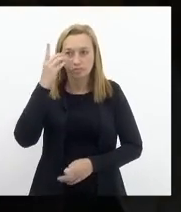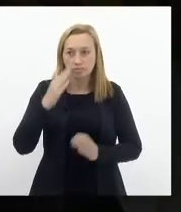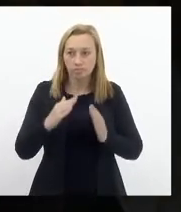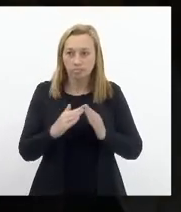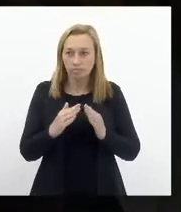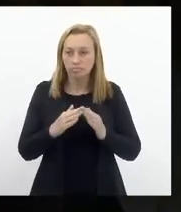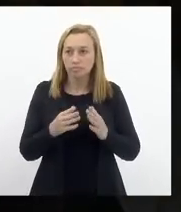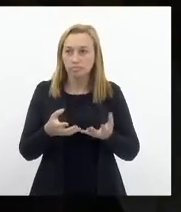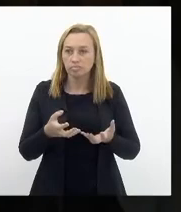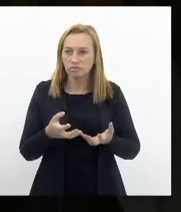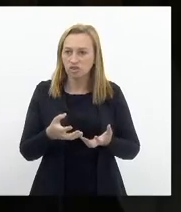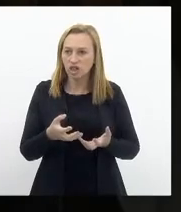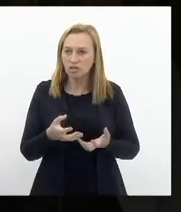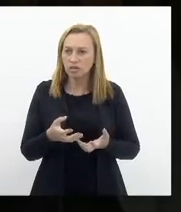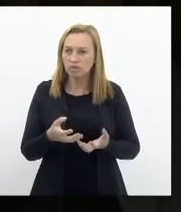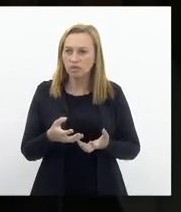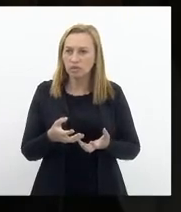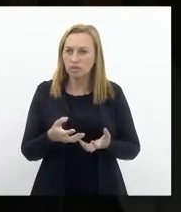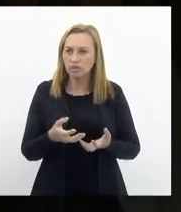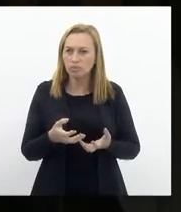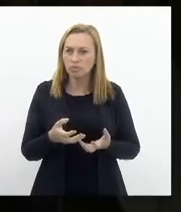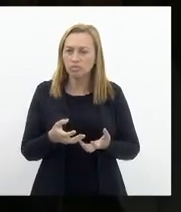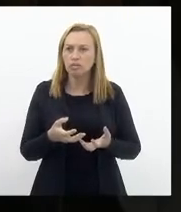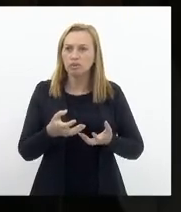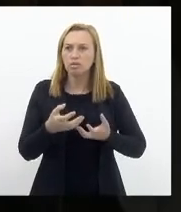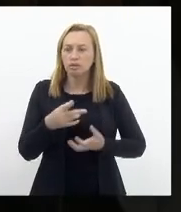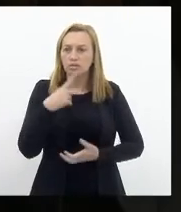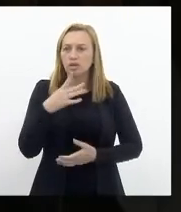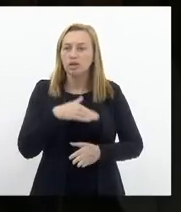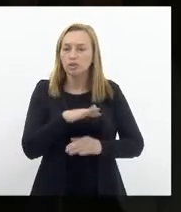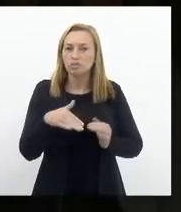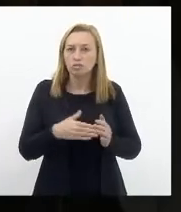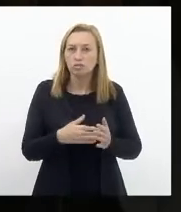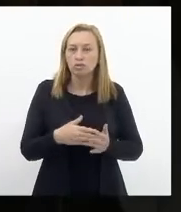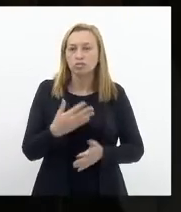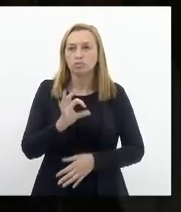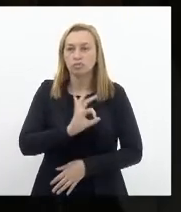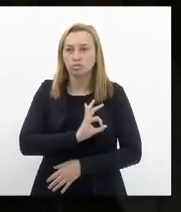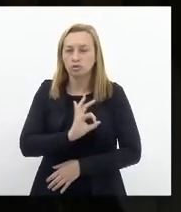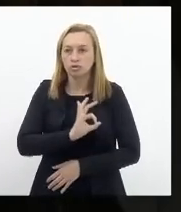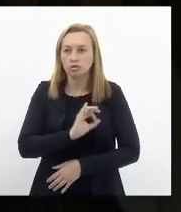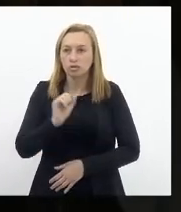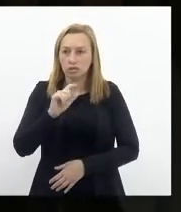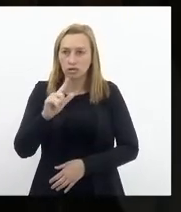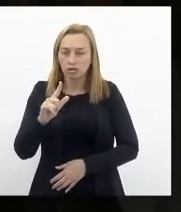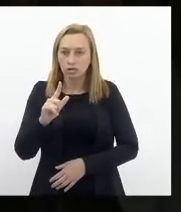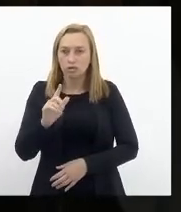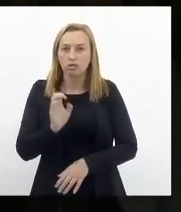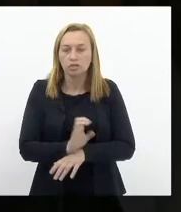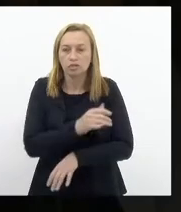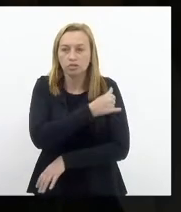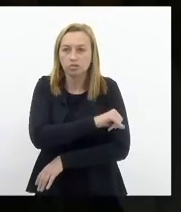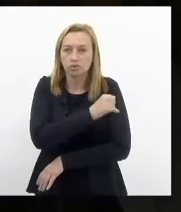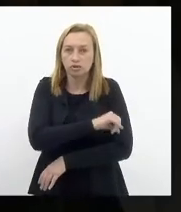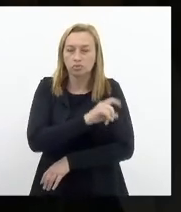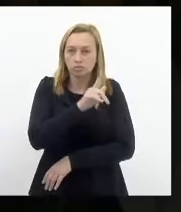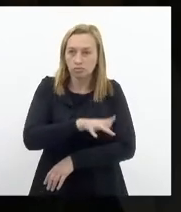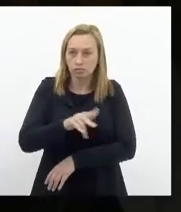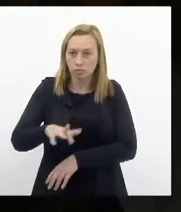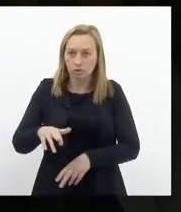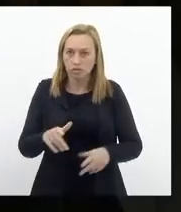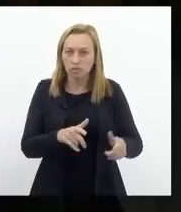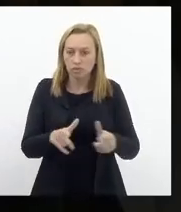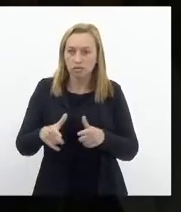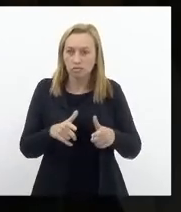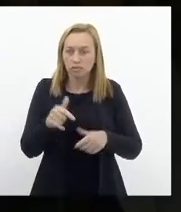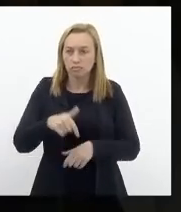Quero me dirigir a toda a Polícia Civil do Estado do Rio de Janeiro aqui presente, às diversas categorias, dizer que